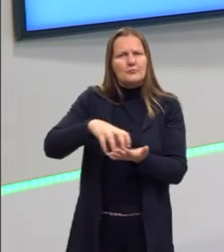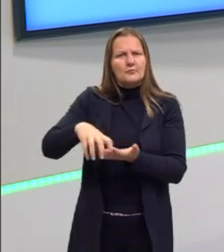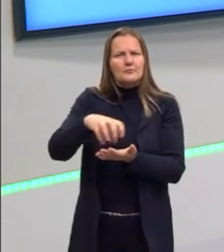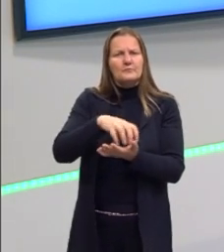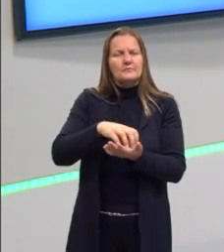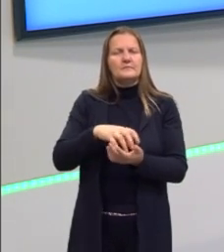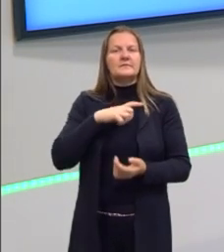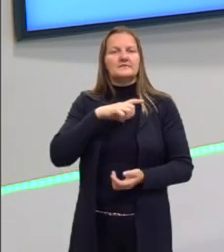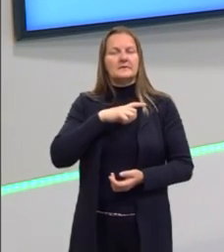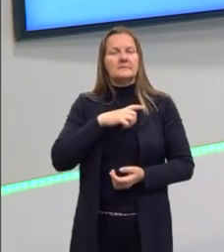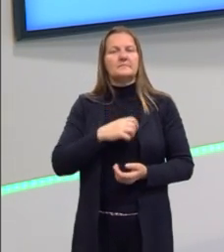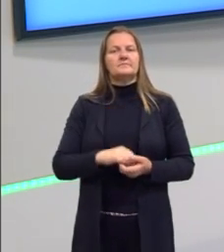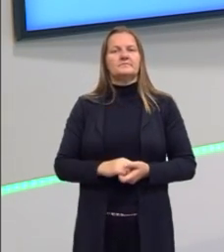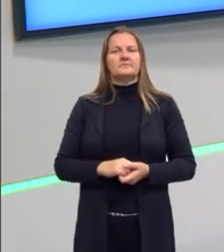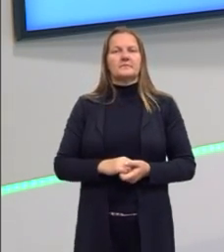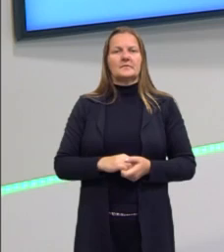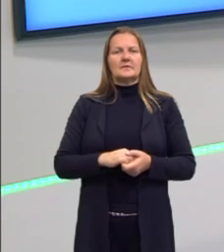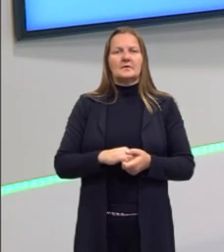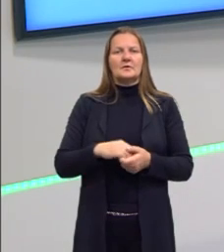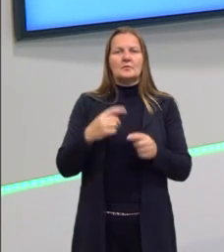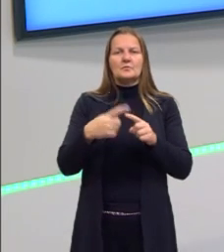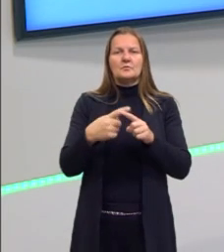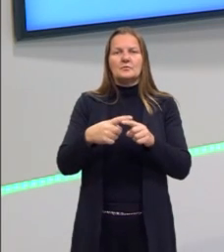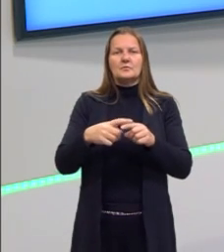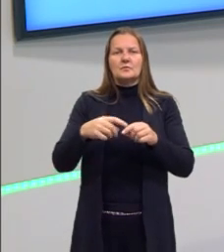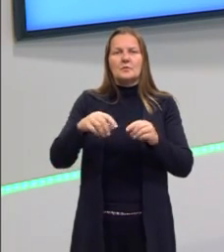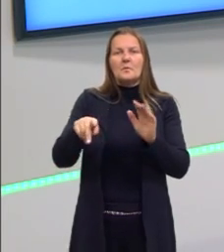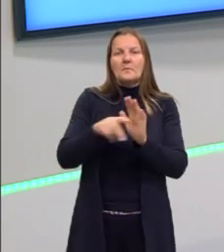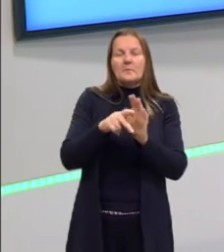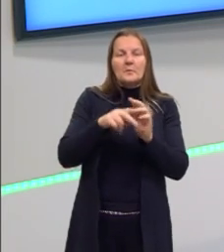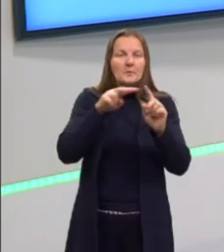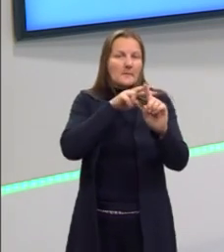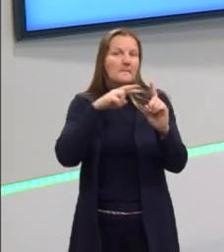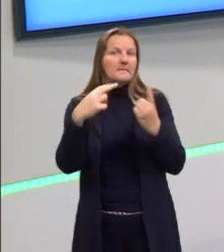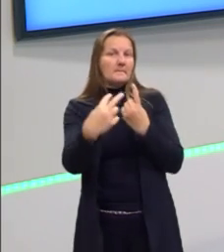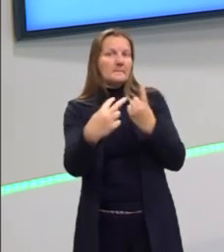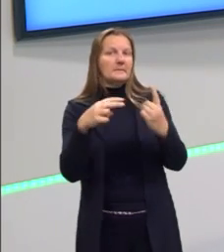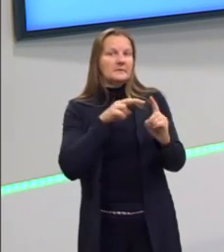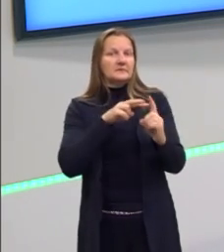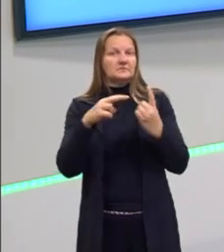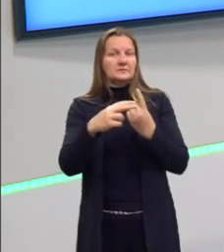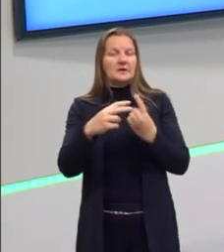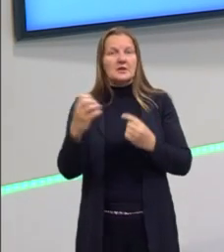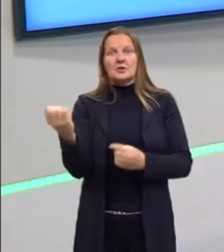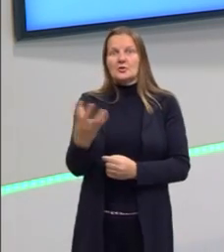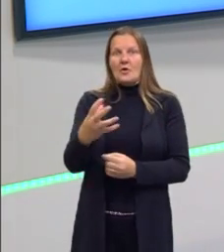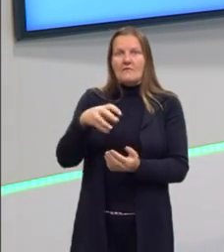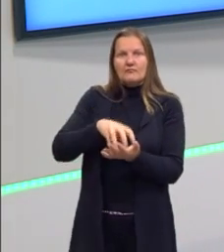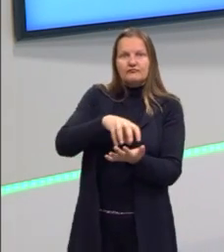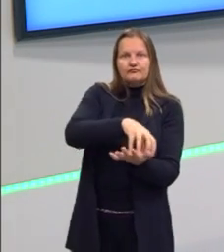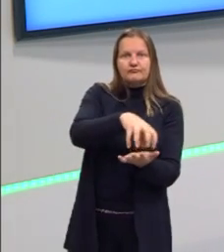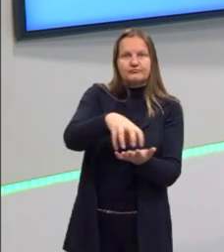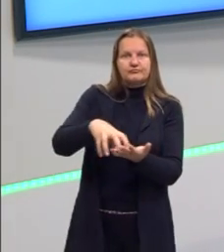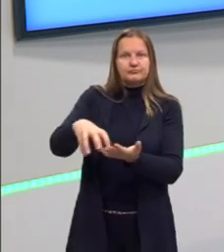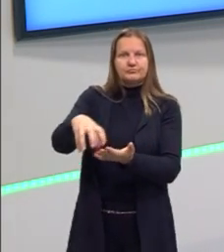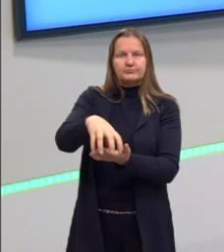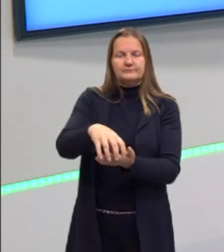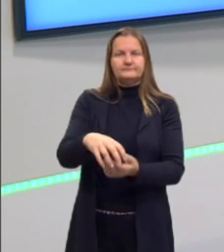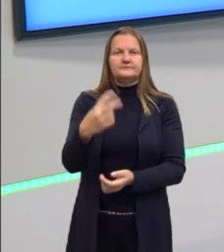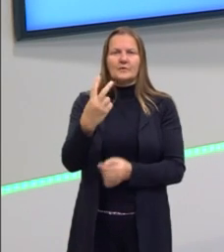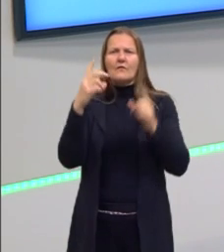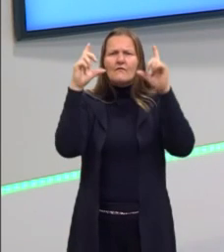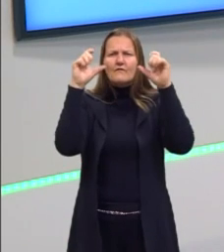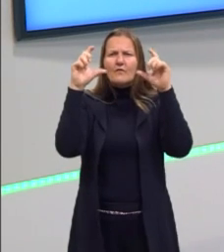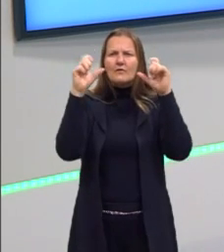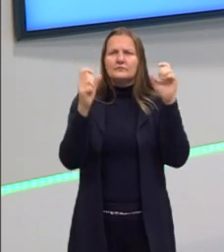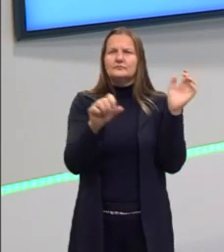territórios, aquela questão, e neocolonialismo sobre a ótica de novas colônias, tá? E aí eu trago duas imagens,